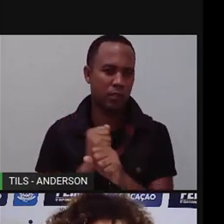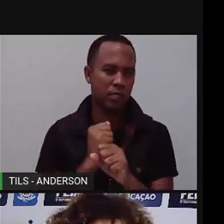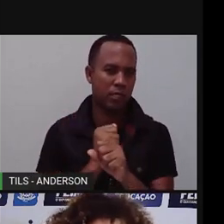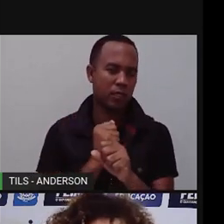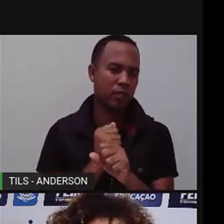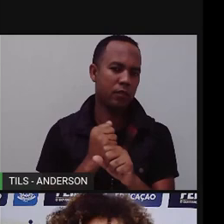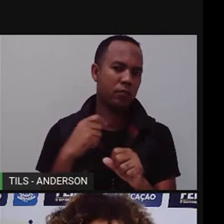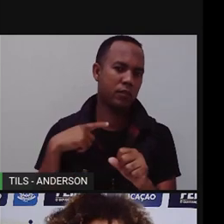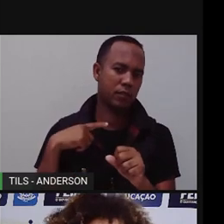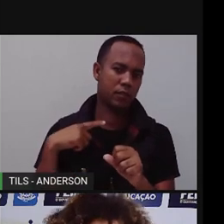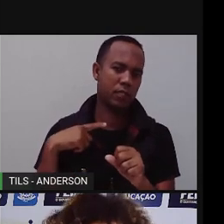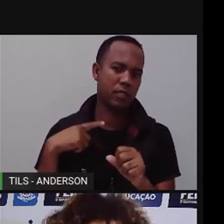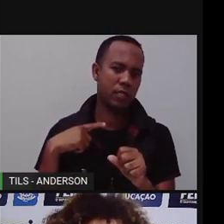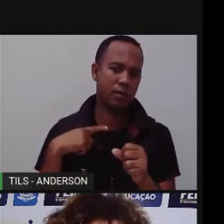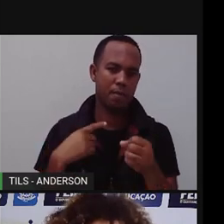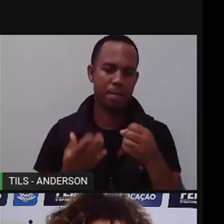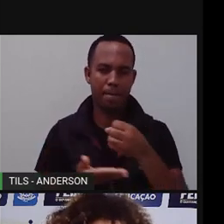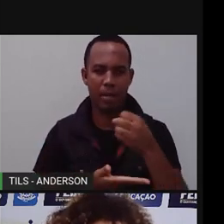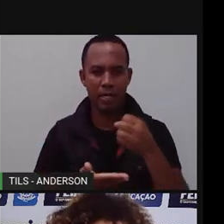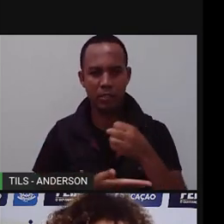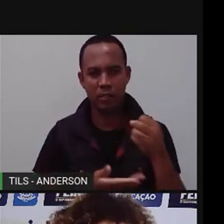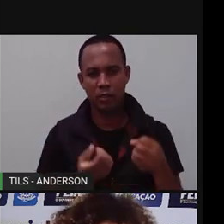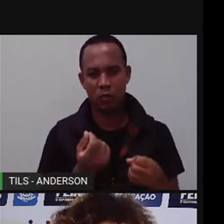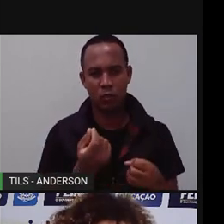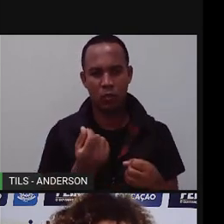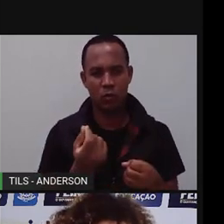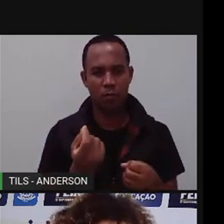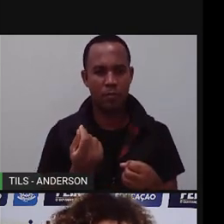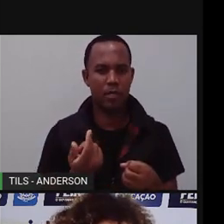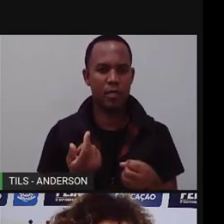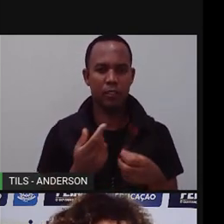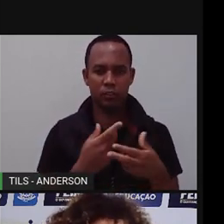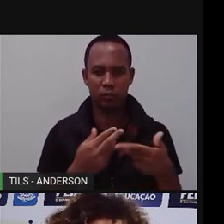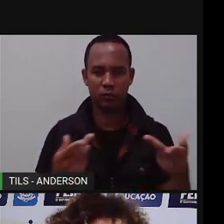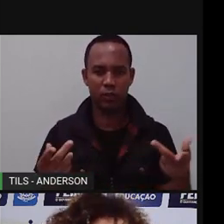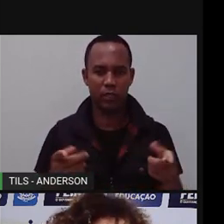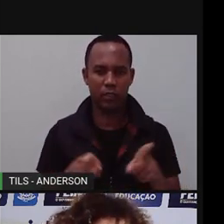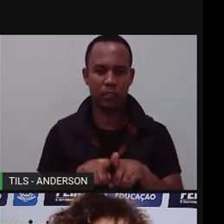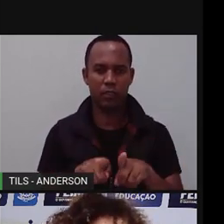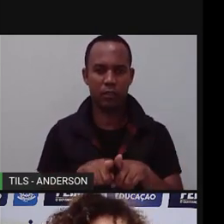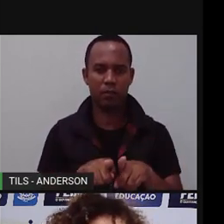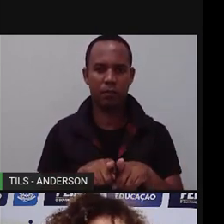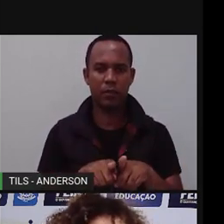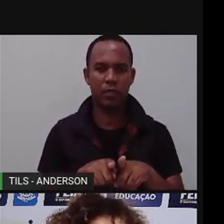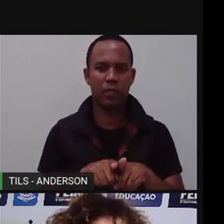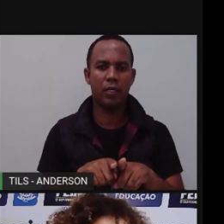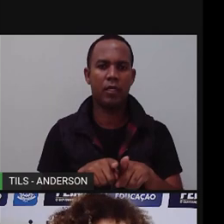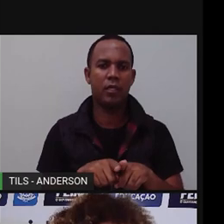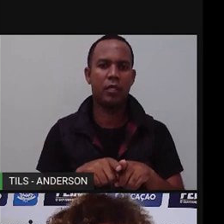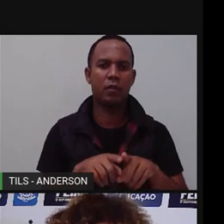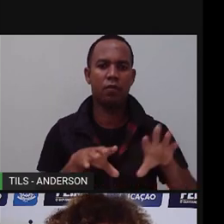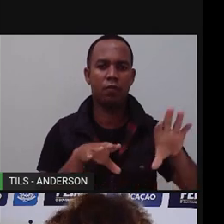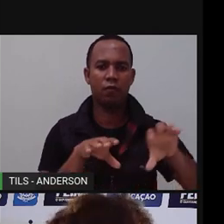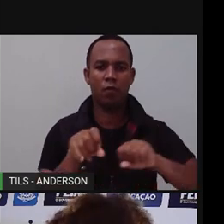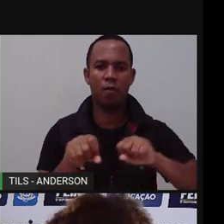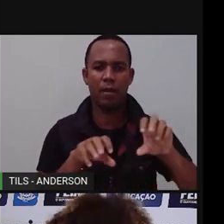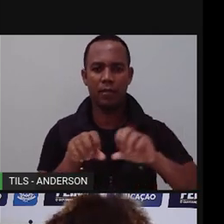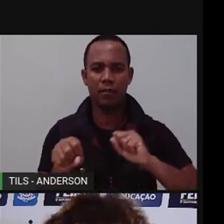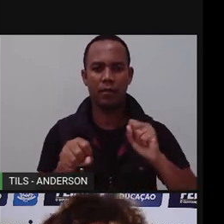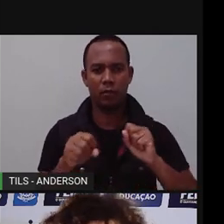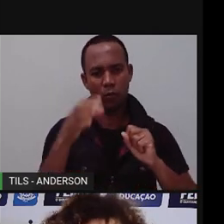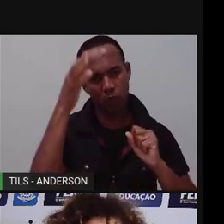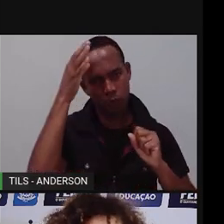Constituído a base da economia material da sociedade brasileira, influenciou também na sua formação cultural.